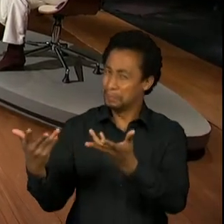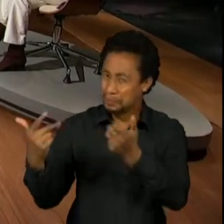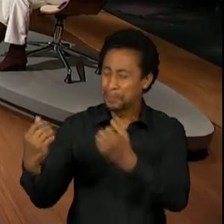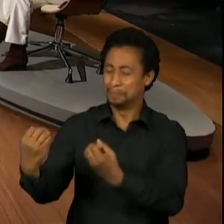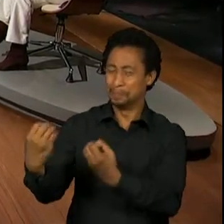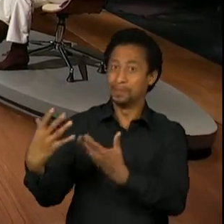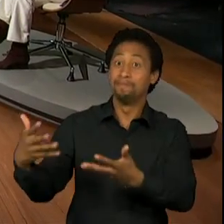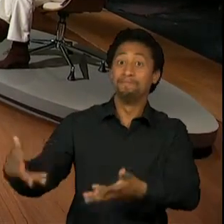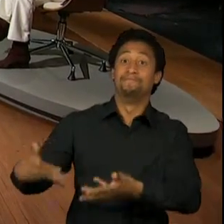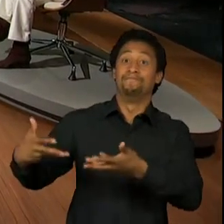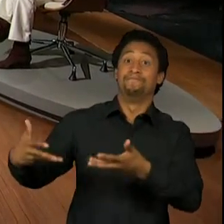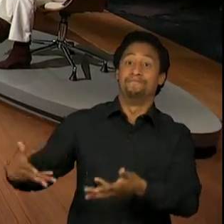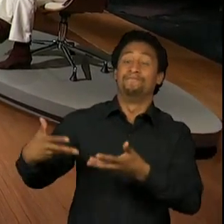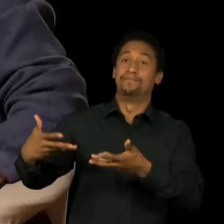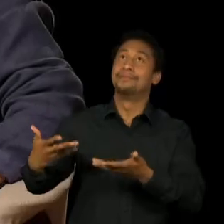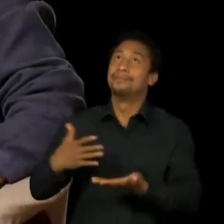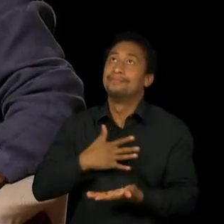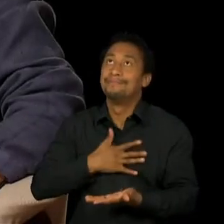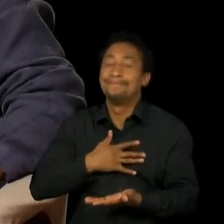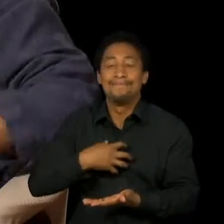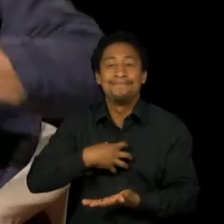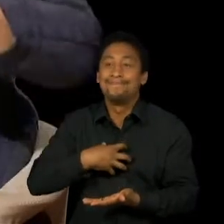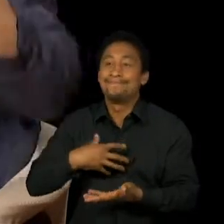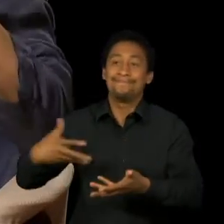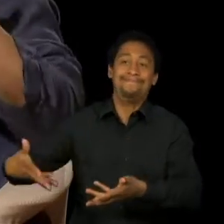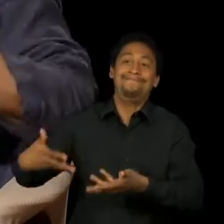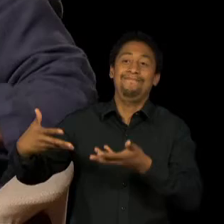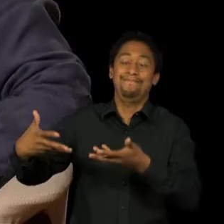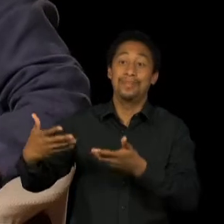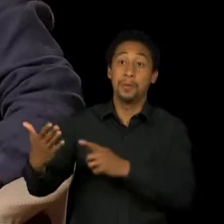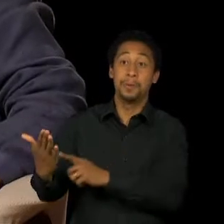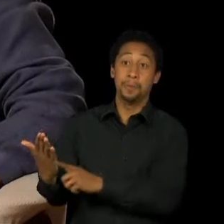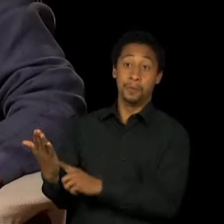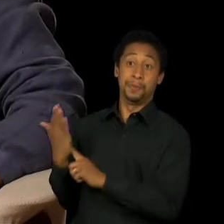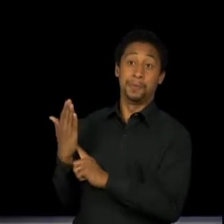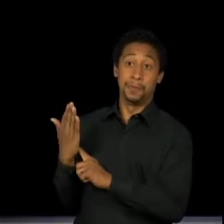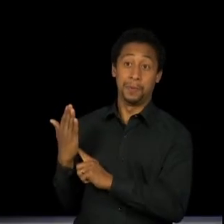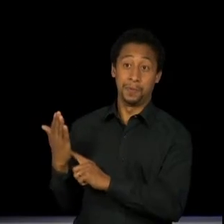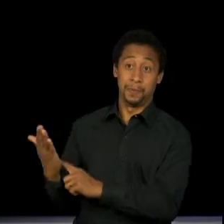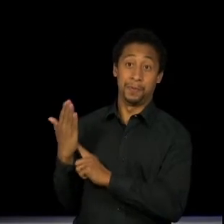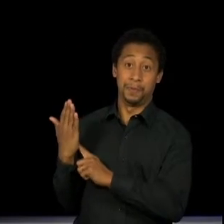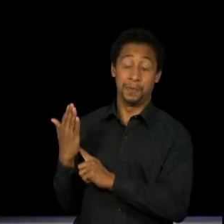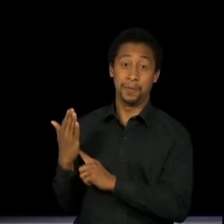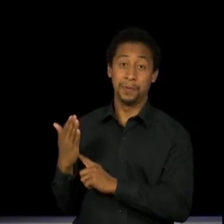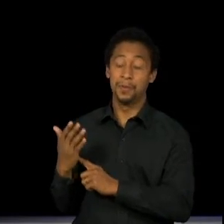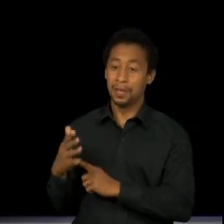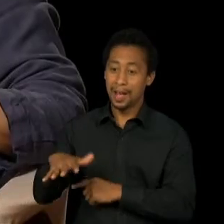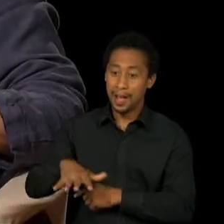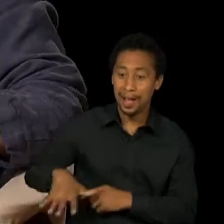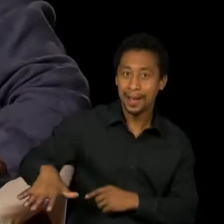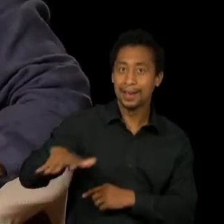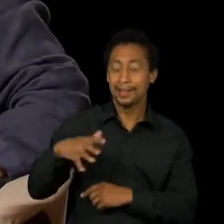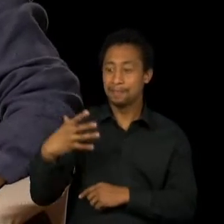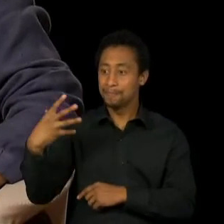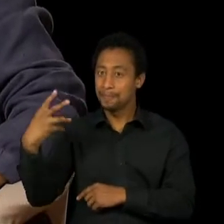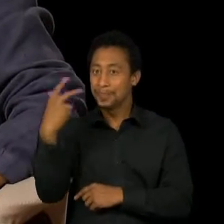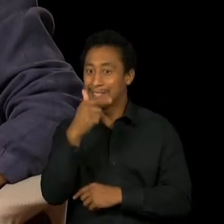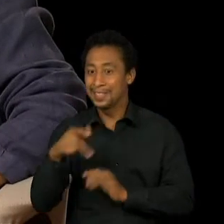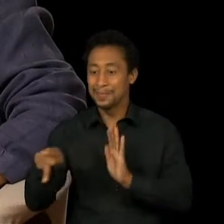me mostraram um caminho muito bonito do próprio teatro.